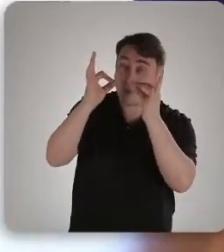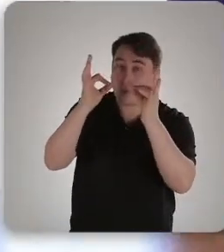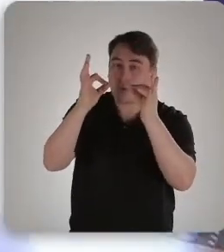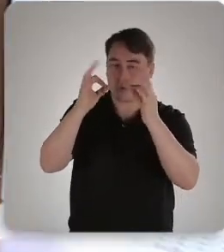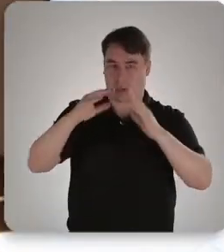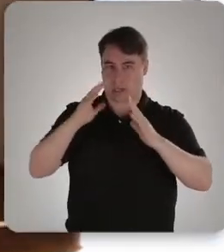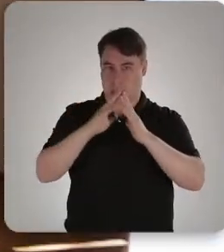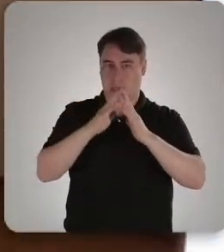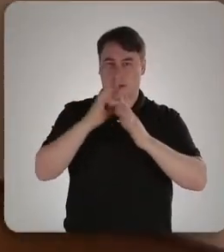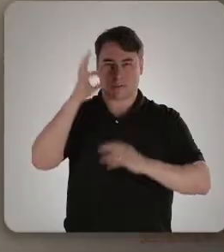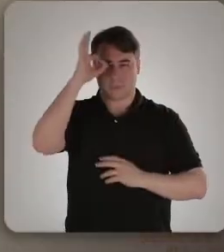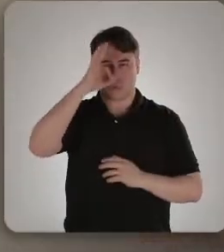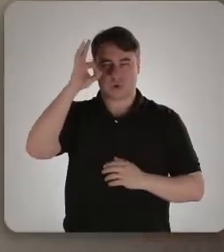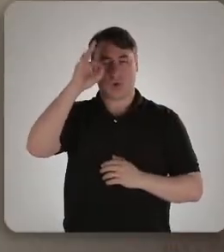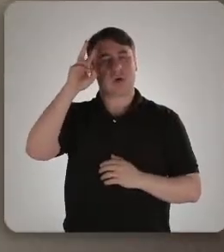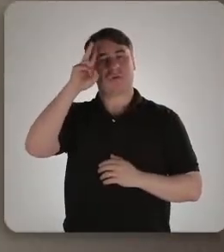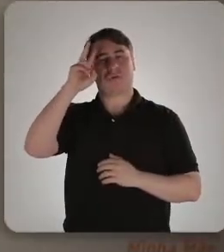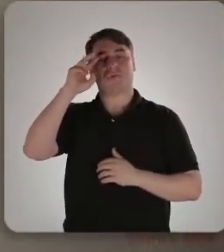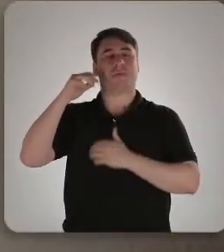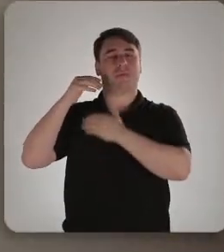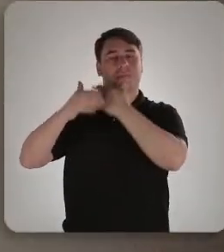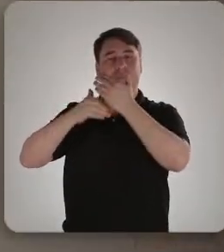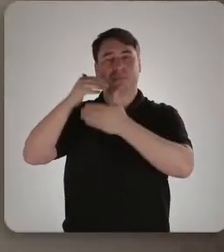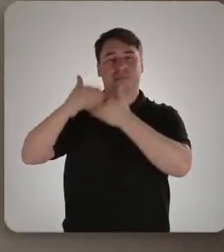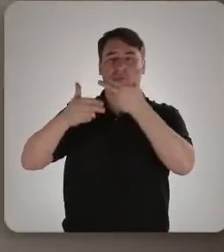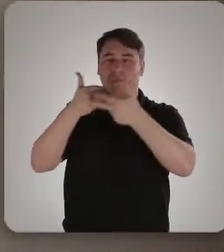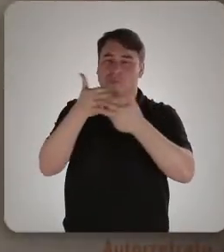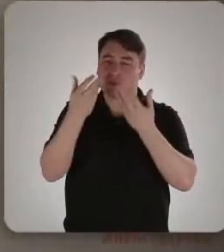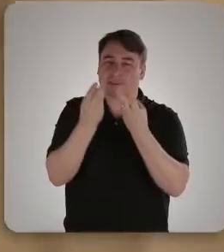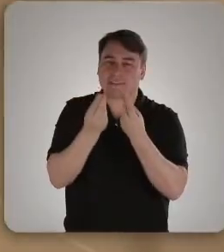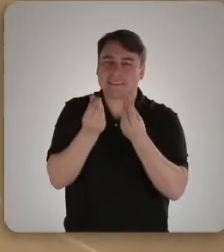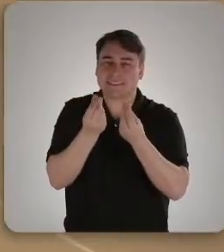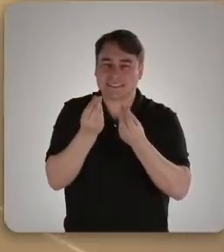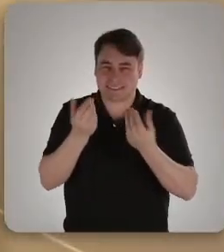Portinari conta sua história através dos detalhes.